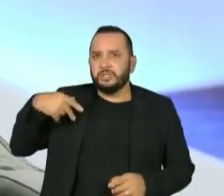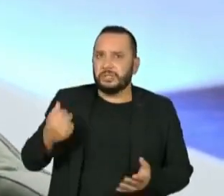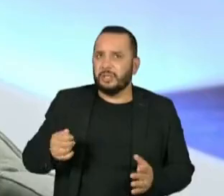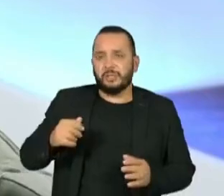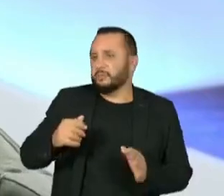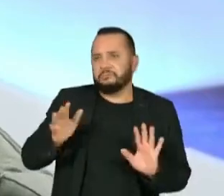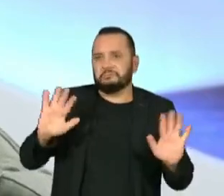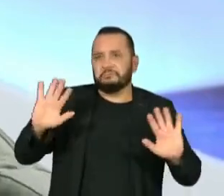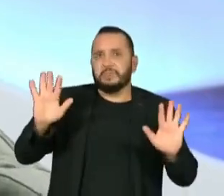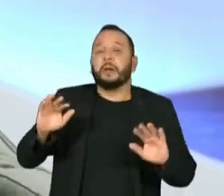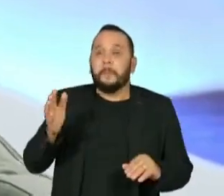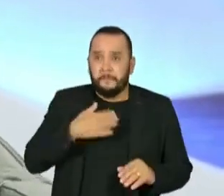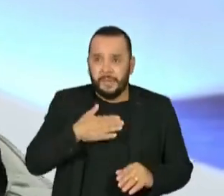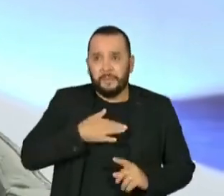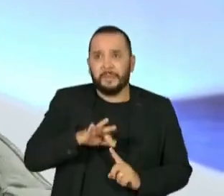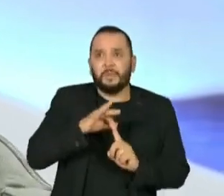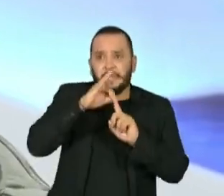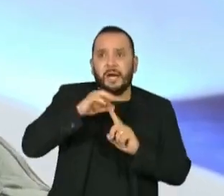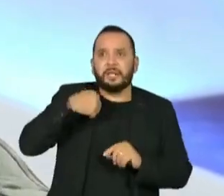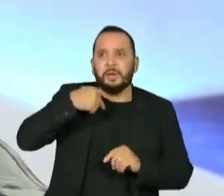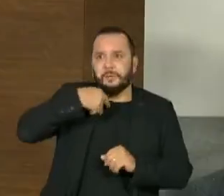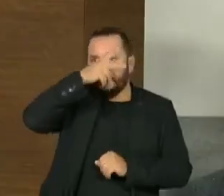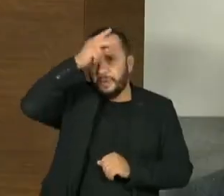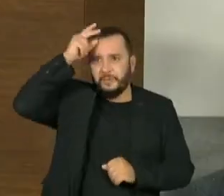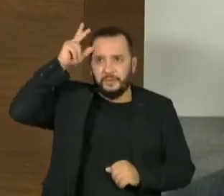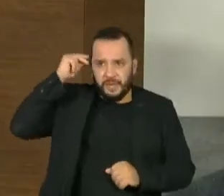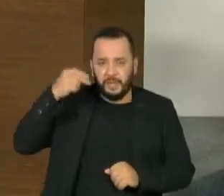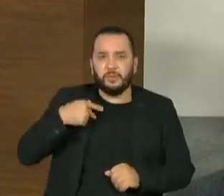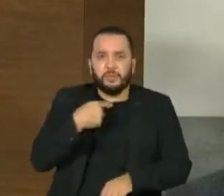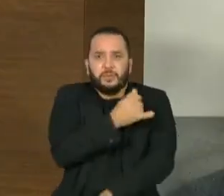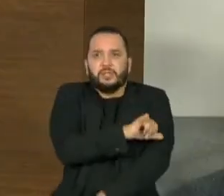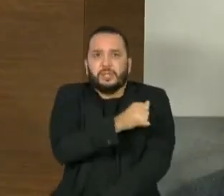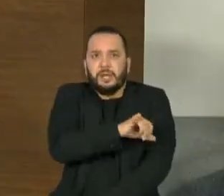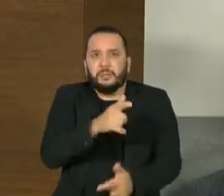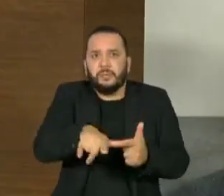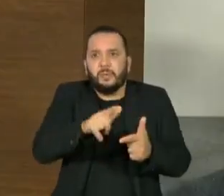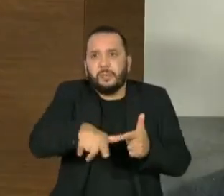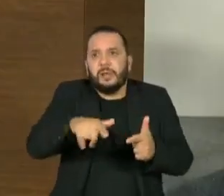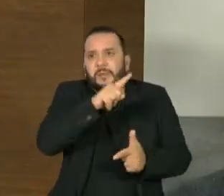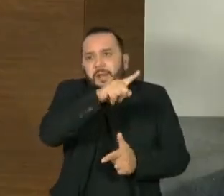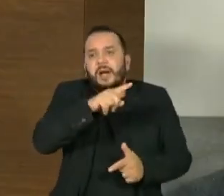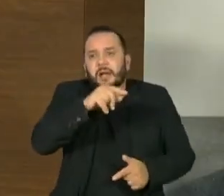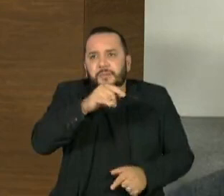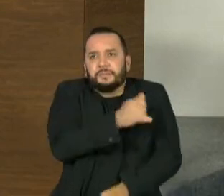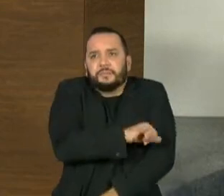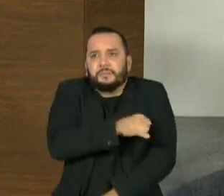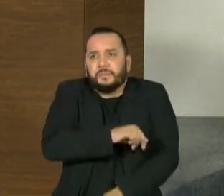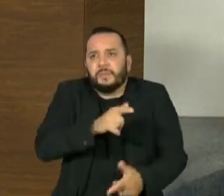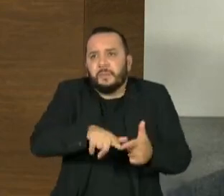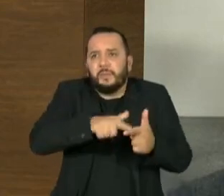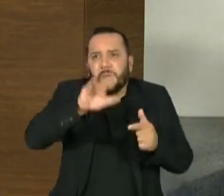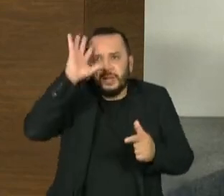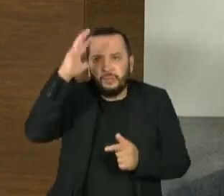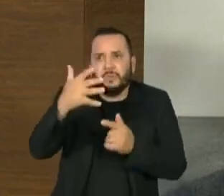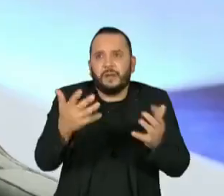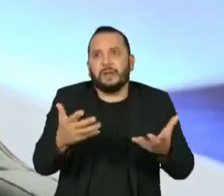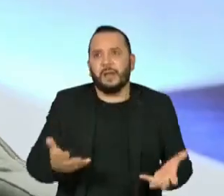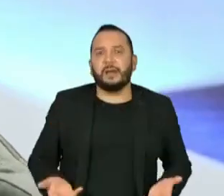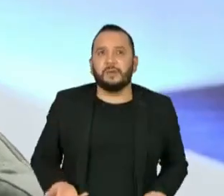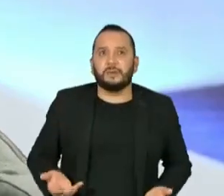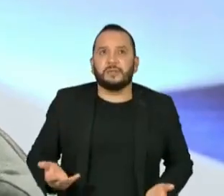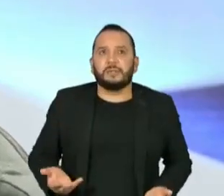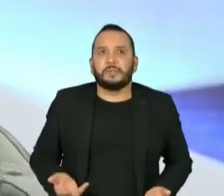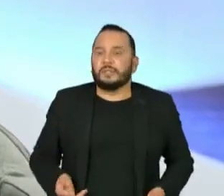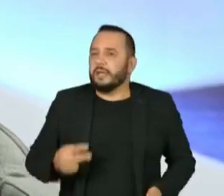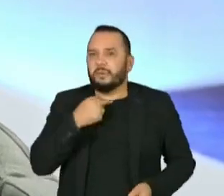A minha prioridade é ser prefeito do Rio de Janeiro e resolver os problemas da minha cidade. Da mesma maneira que eu, na tentativa aqui de